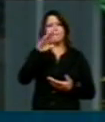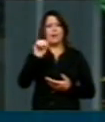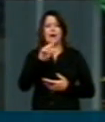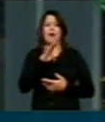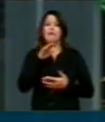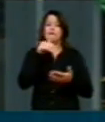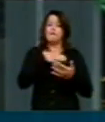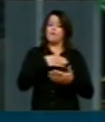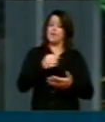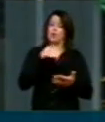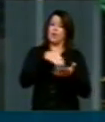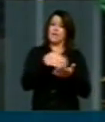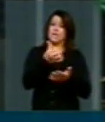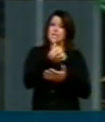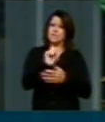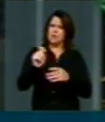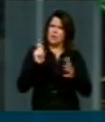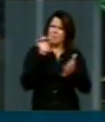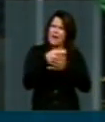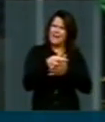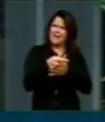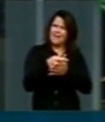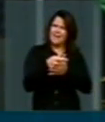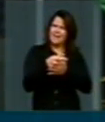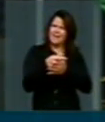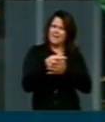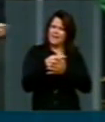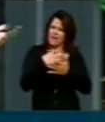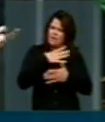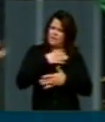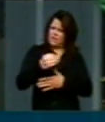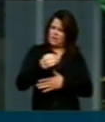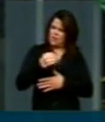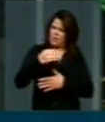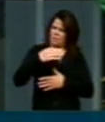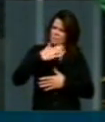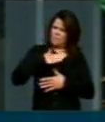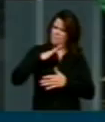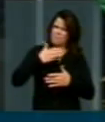até 6 anos de idade, eu tenho que pagar creche para filho da babá do meu filho.